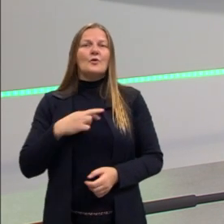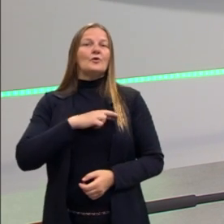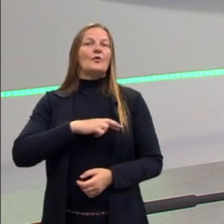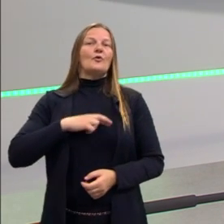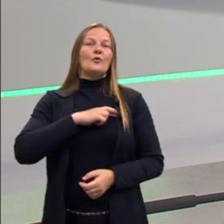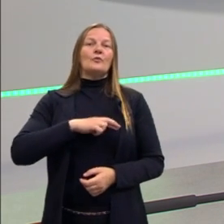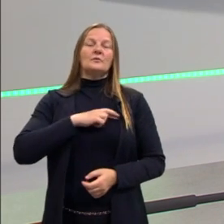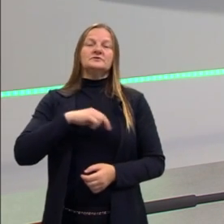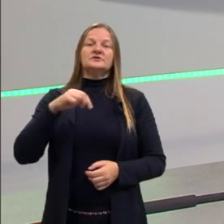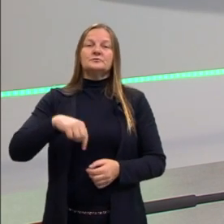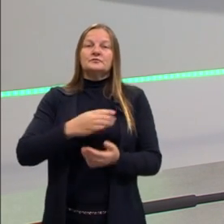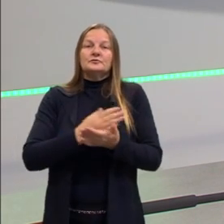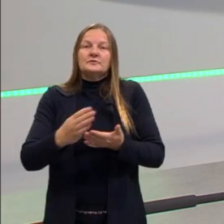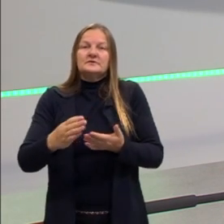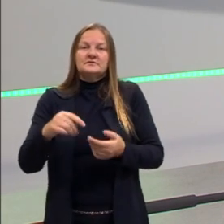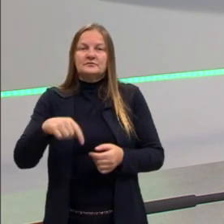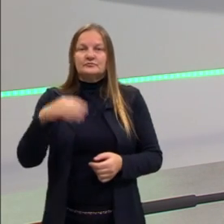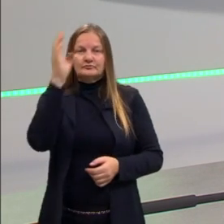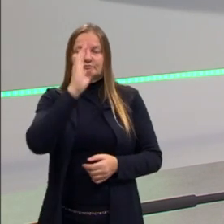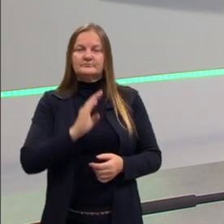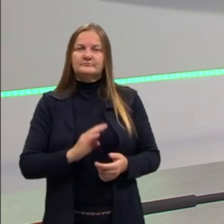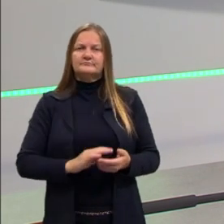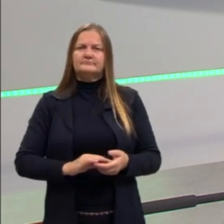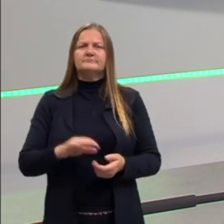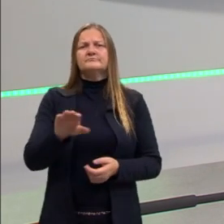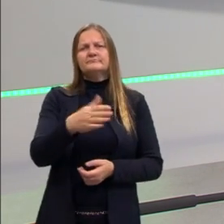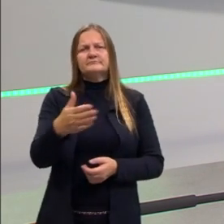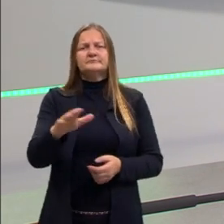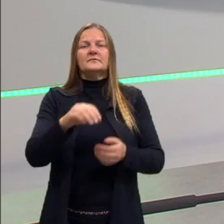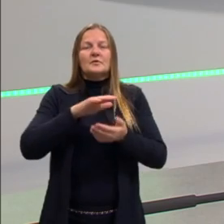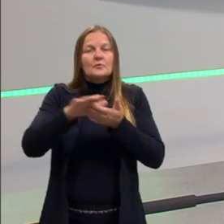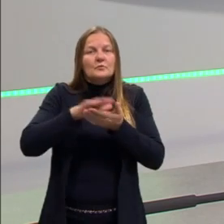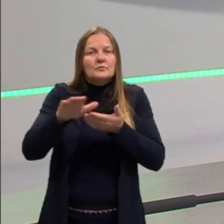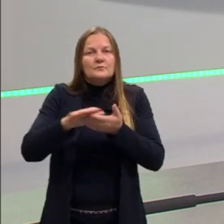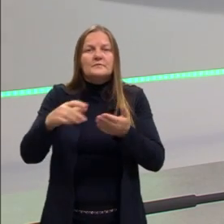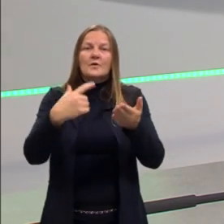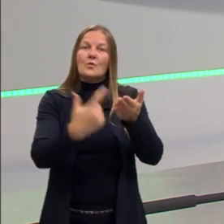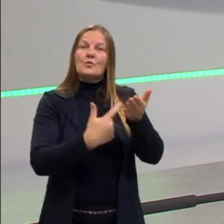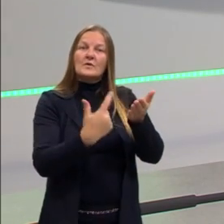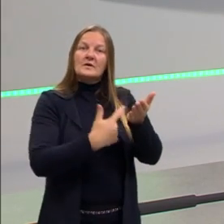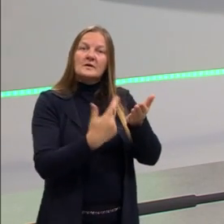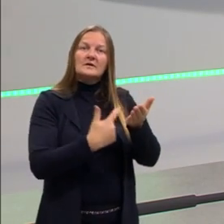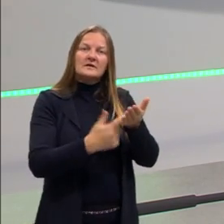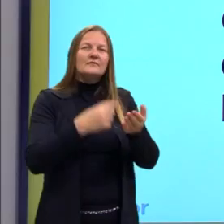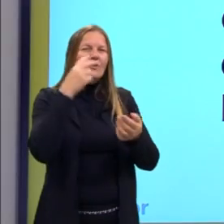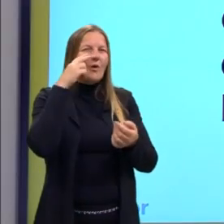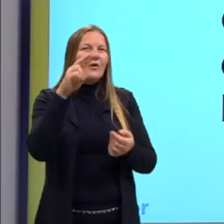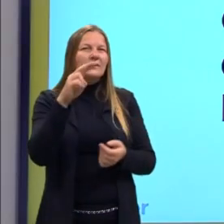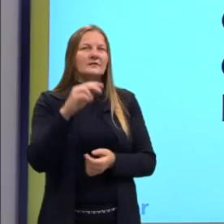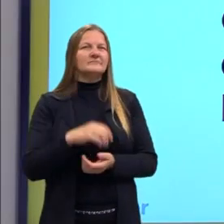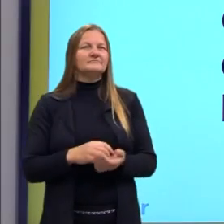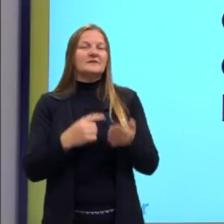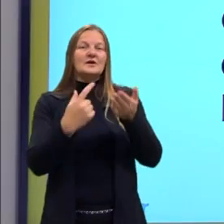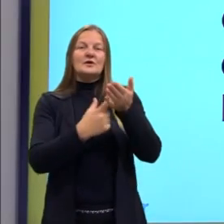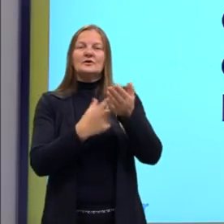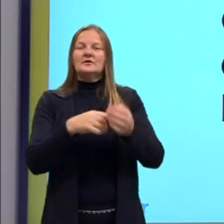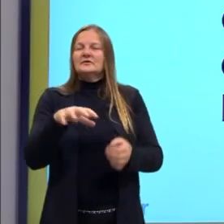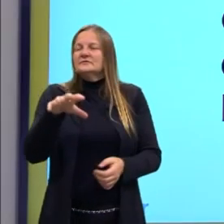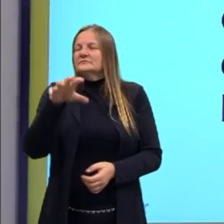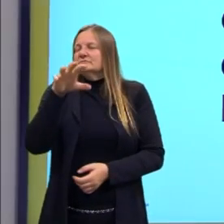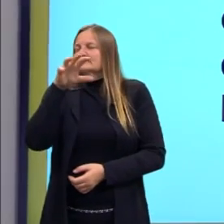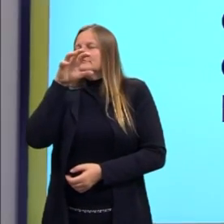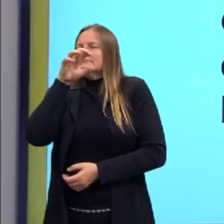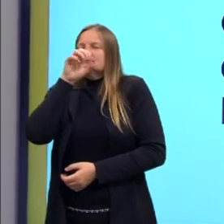teve início no Brasil? Ele teve início com a publicação de um livro chamado, olha que lindo esse nome, Suspiros